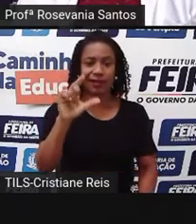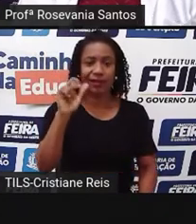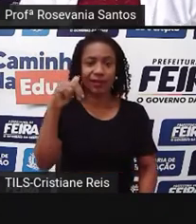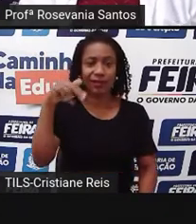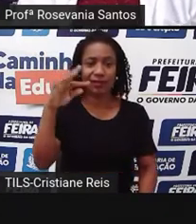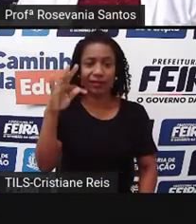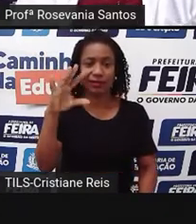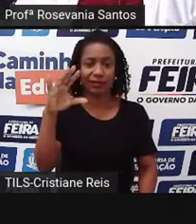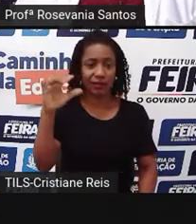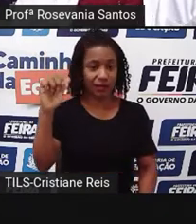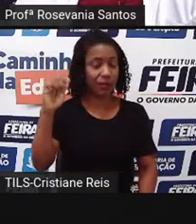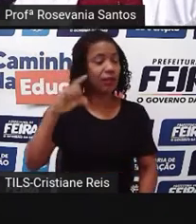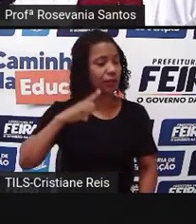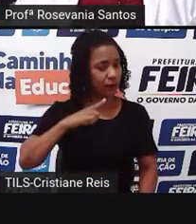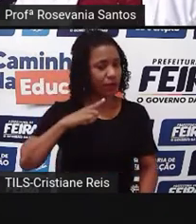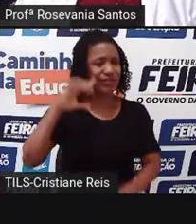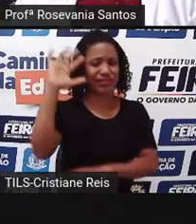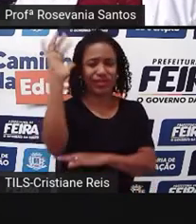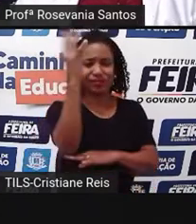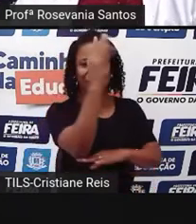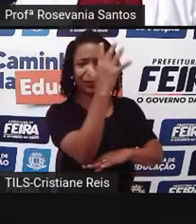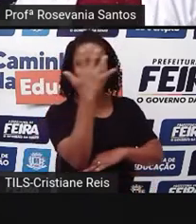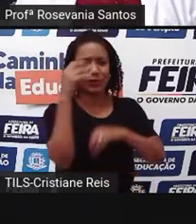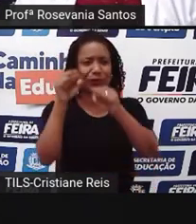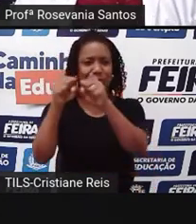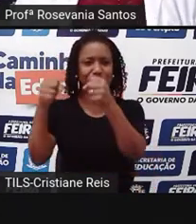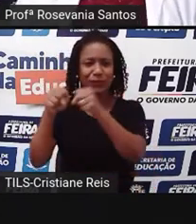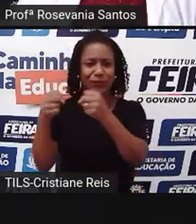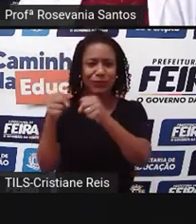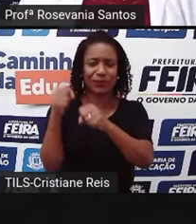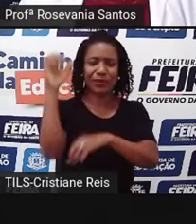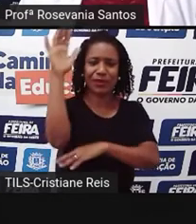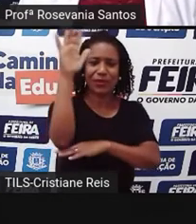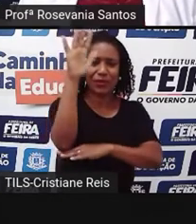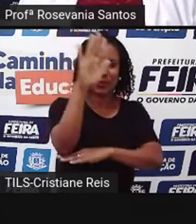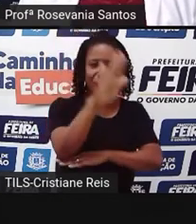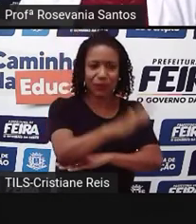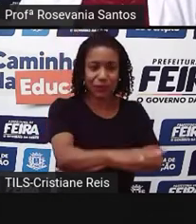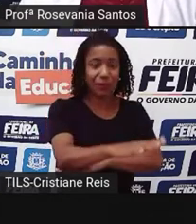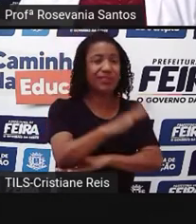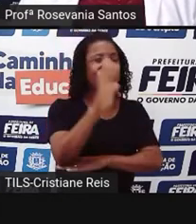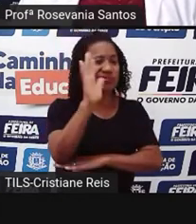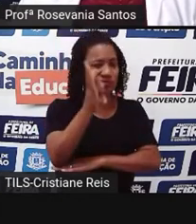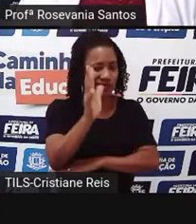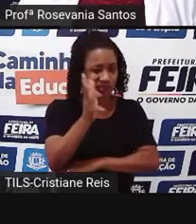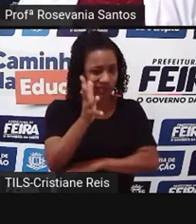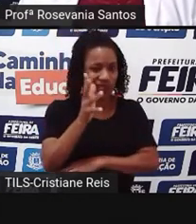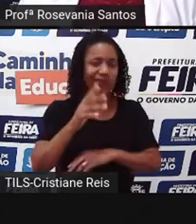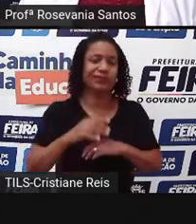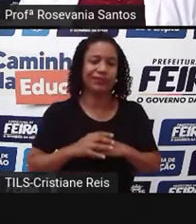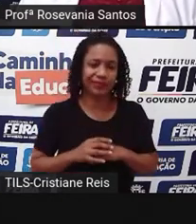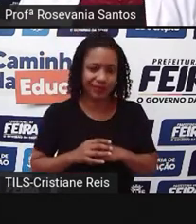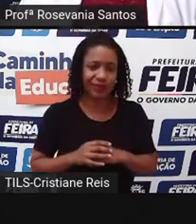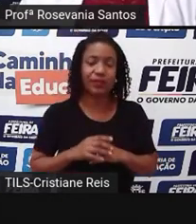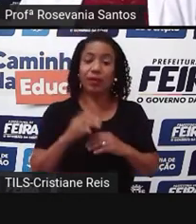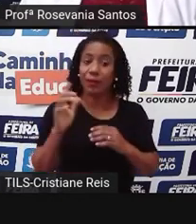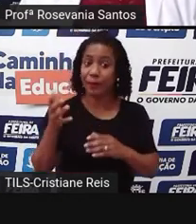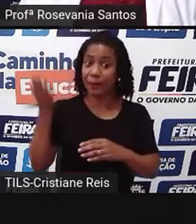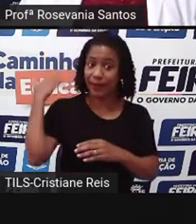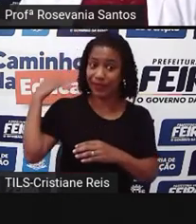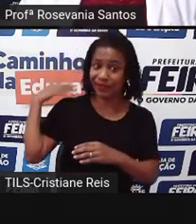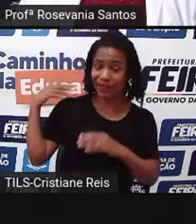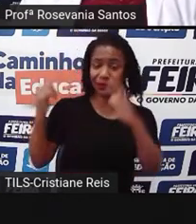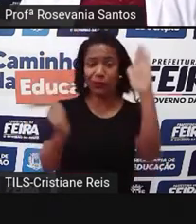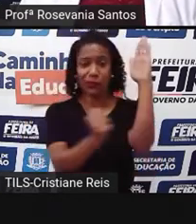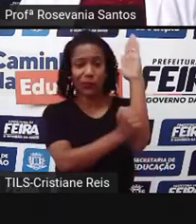áreas de reservas, principalmente no sul da Bahia, mas é a zona em que chegou aqui, que tinha o pau-brasil, que